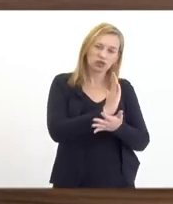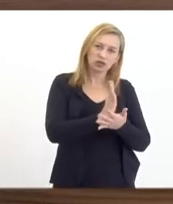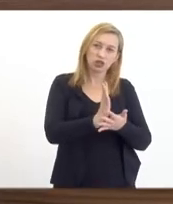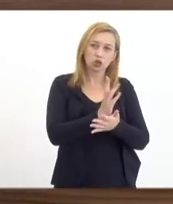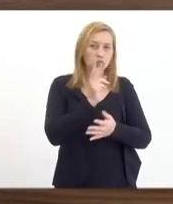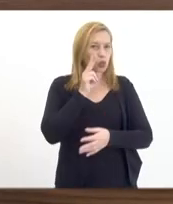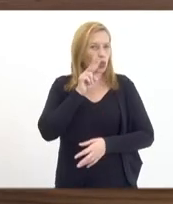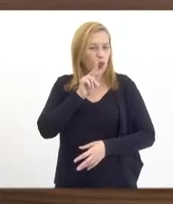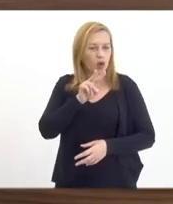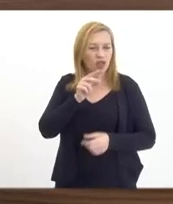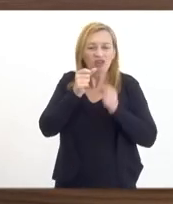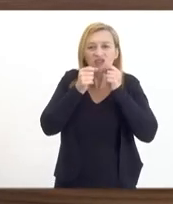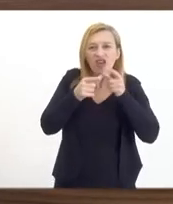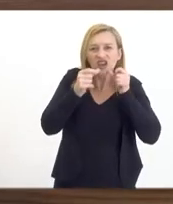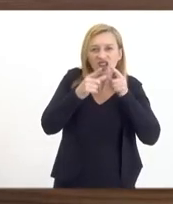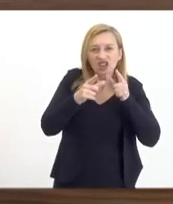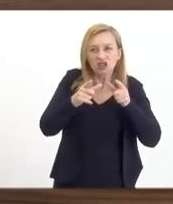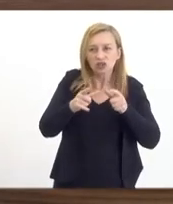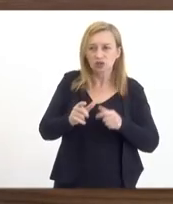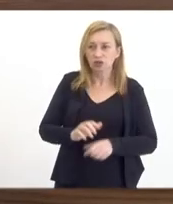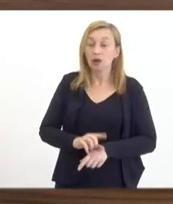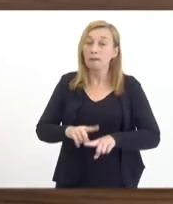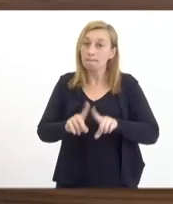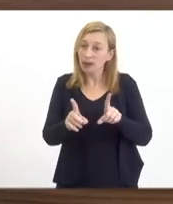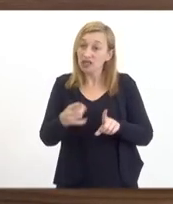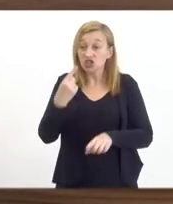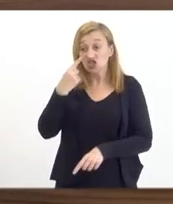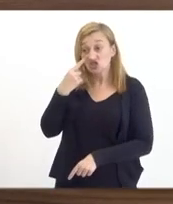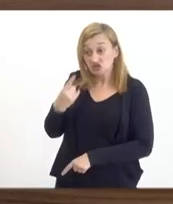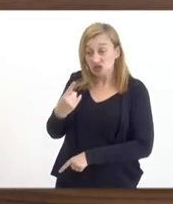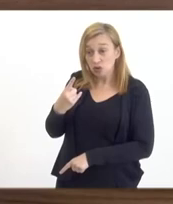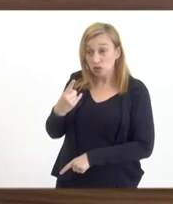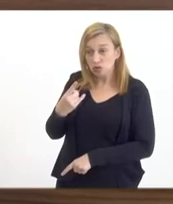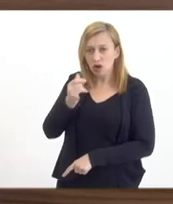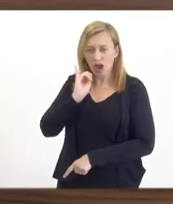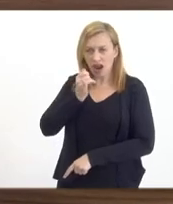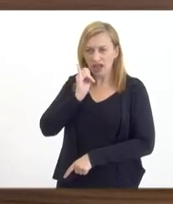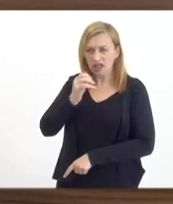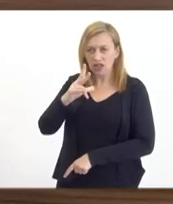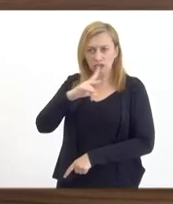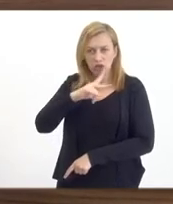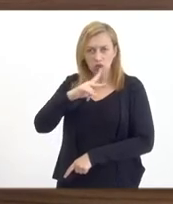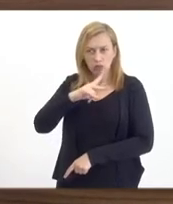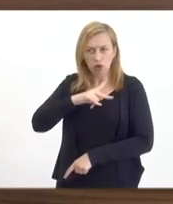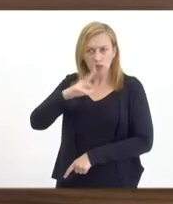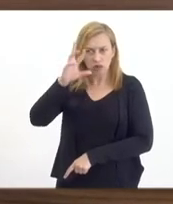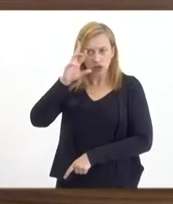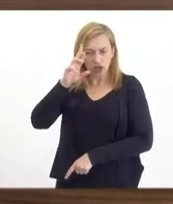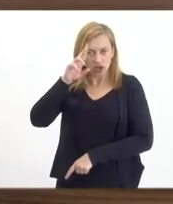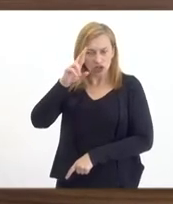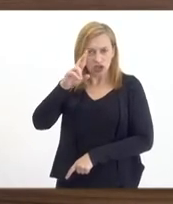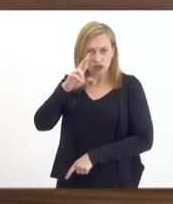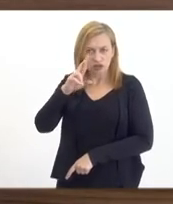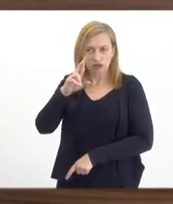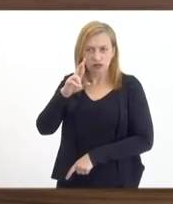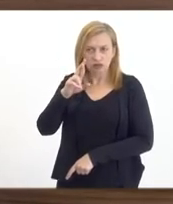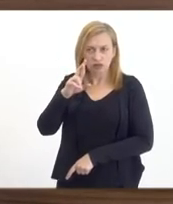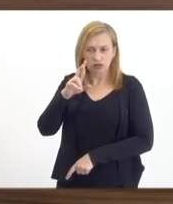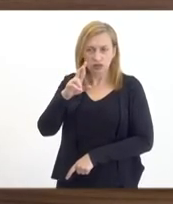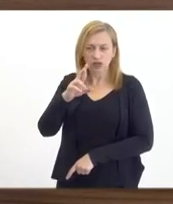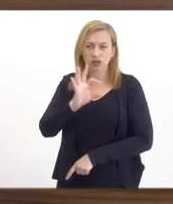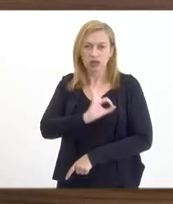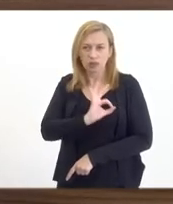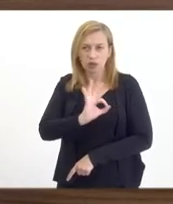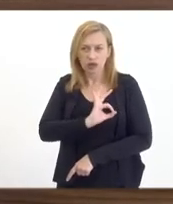crítico em cima dele, mas a gente presenciou, relatado pelo próprio comandante do quartel-general da